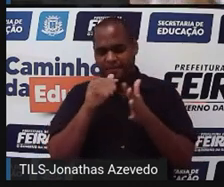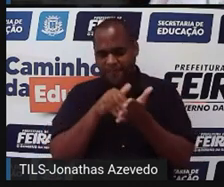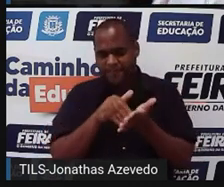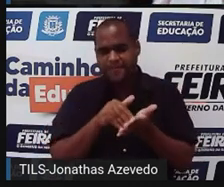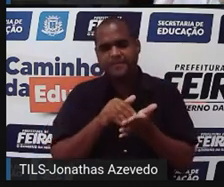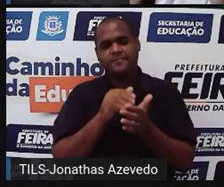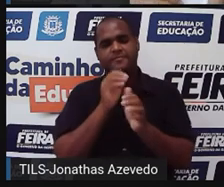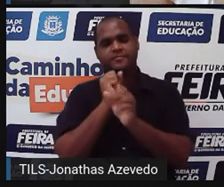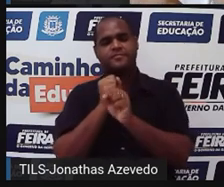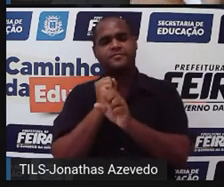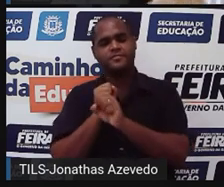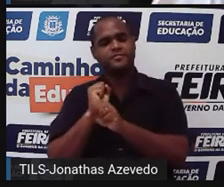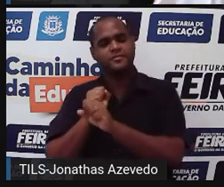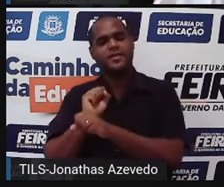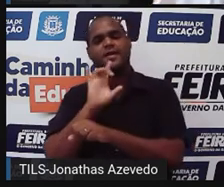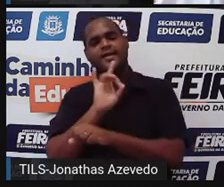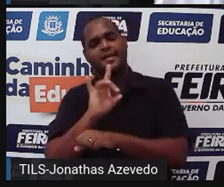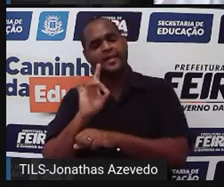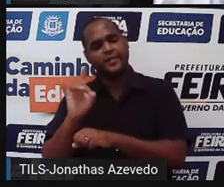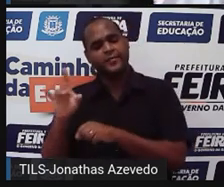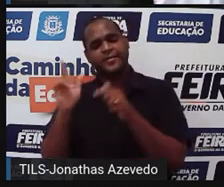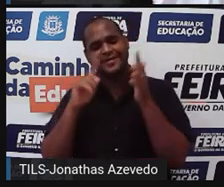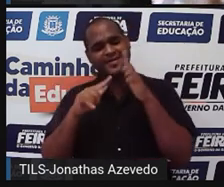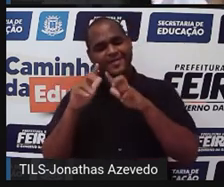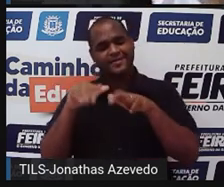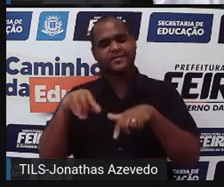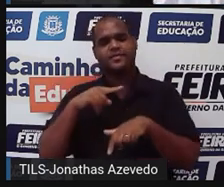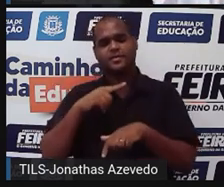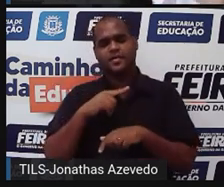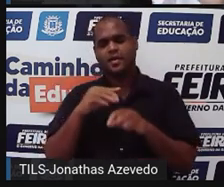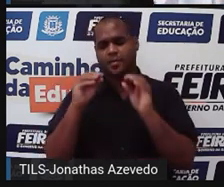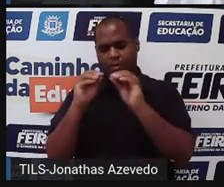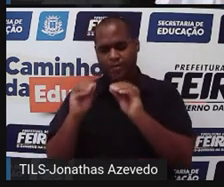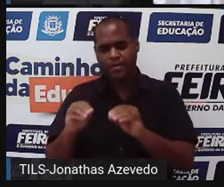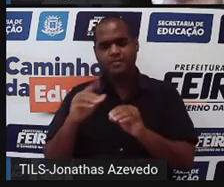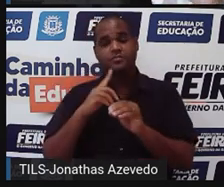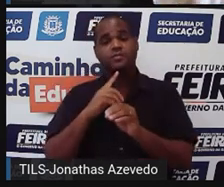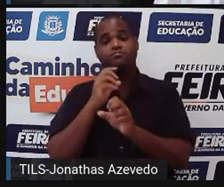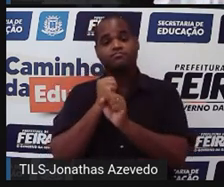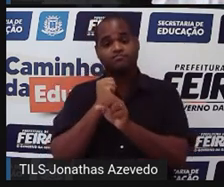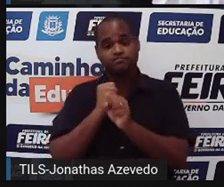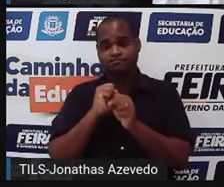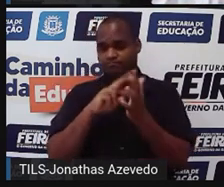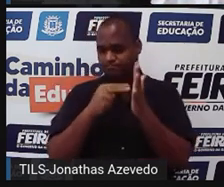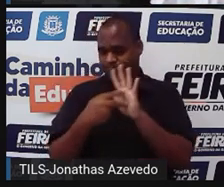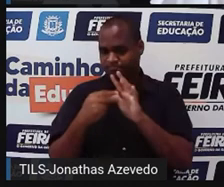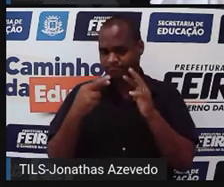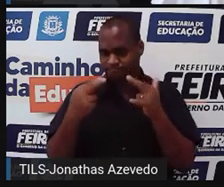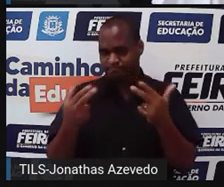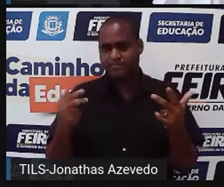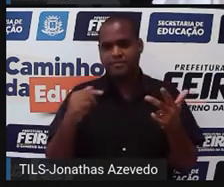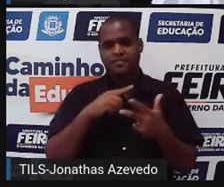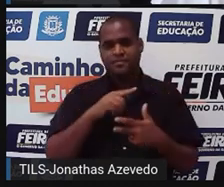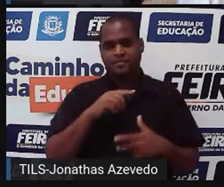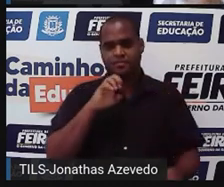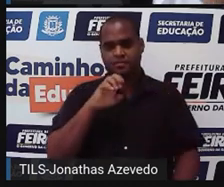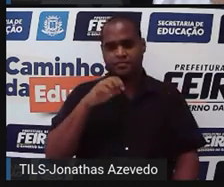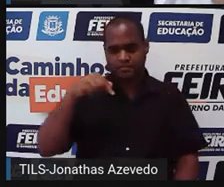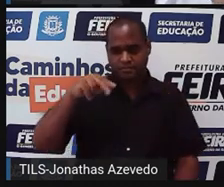pontos para cada equação que a gente coloca ali são solução da equação. Beleza?